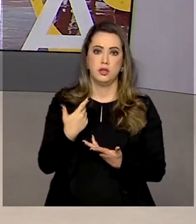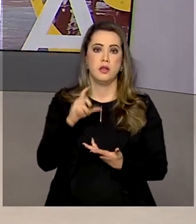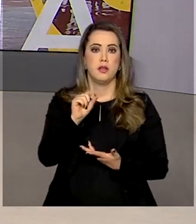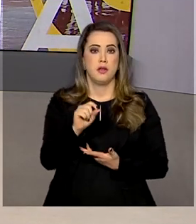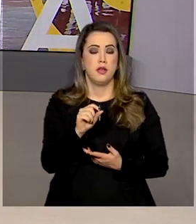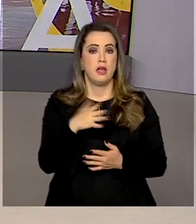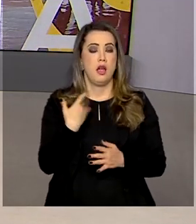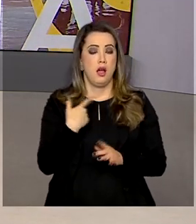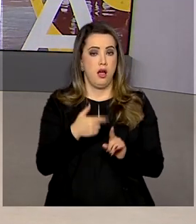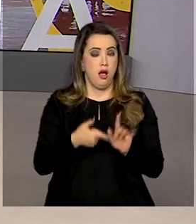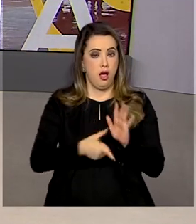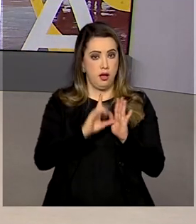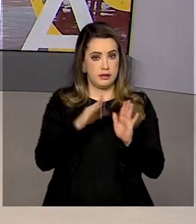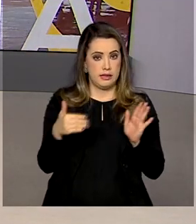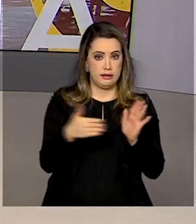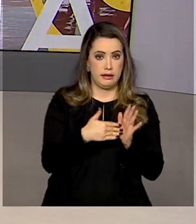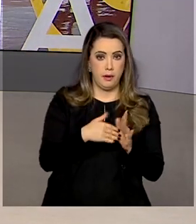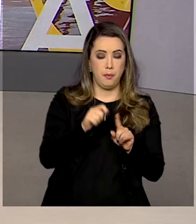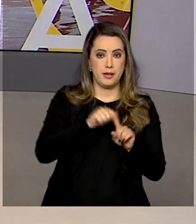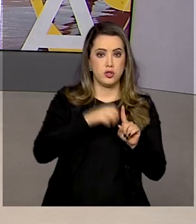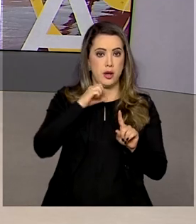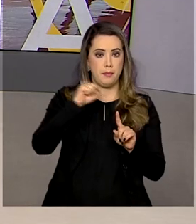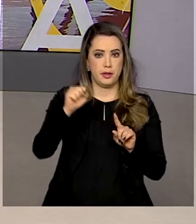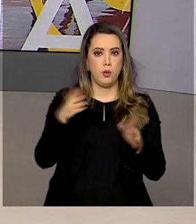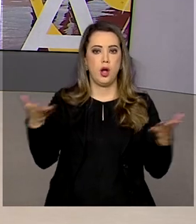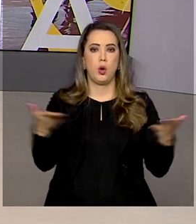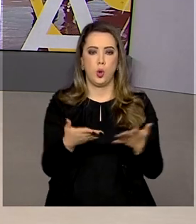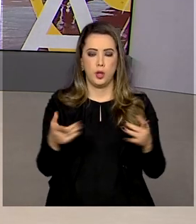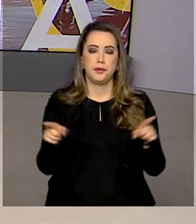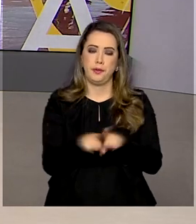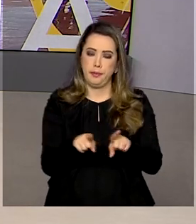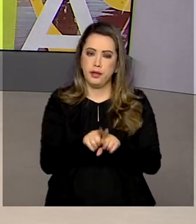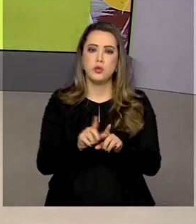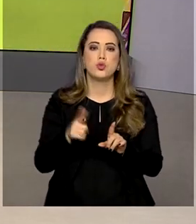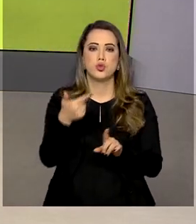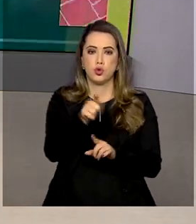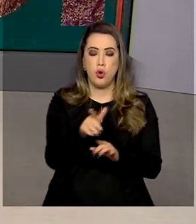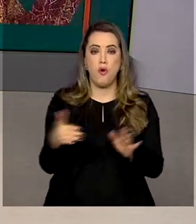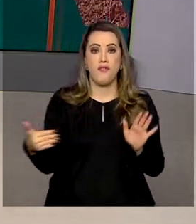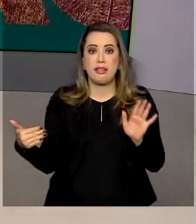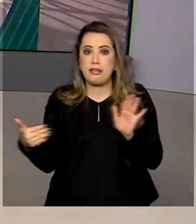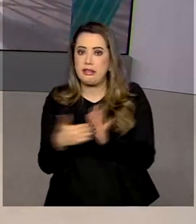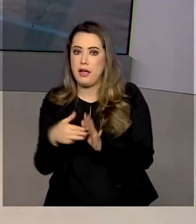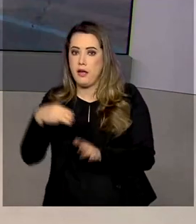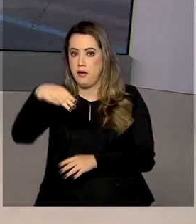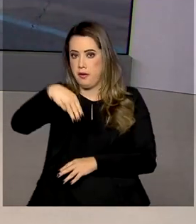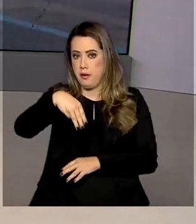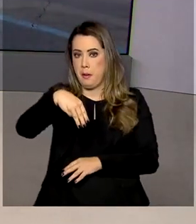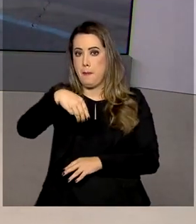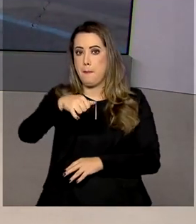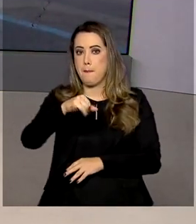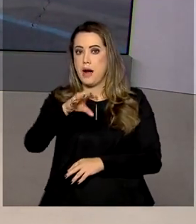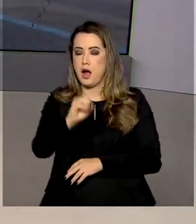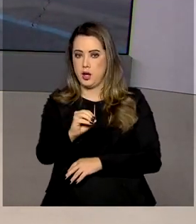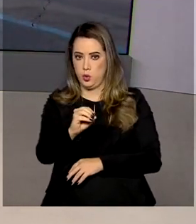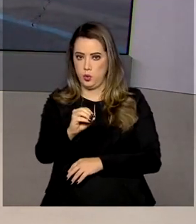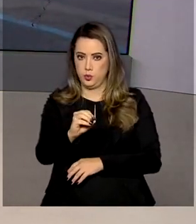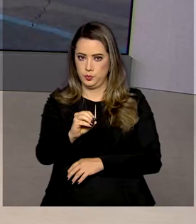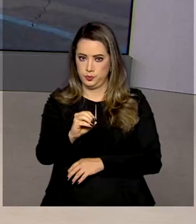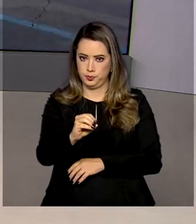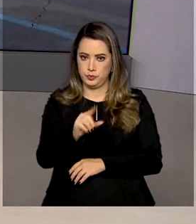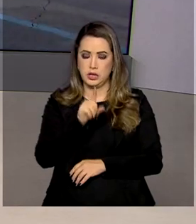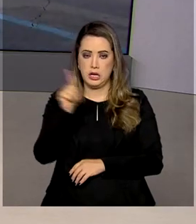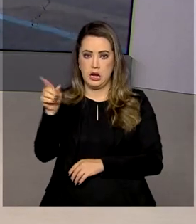vida que já tinha sido estendida até abril, foi prorrogada novamente até o fim de maio. Então, quem vai explicar pra gente é o repórter Tiago